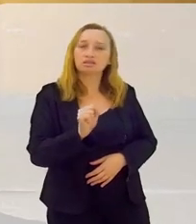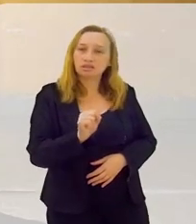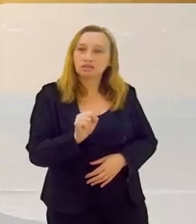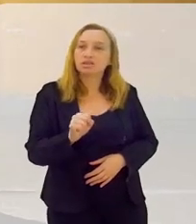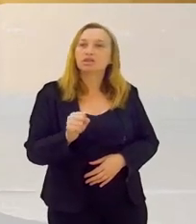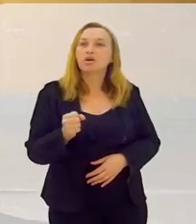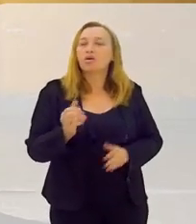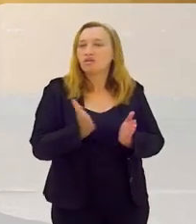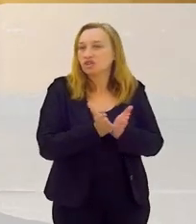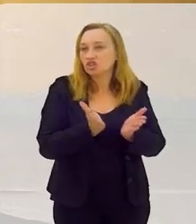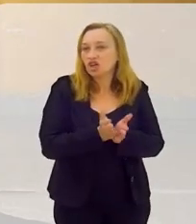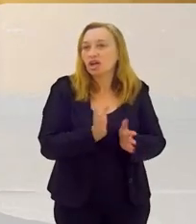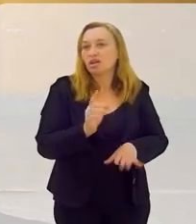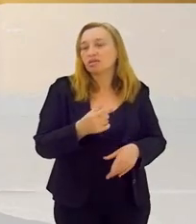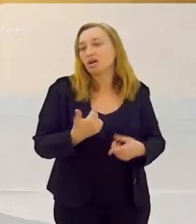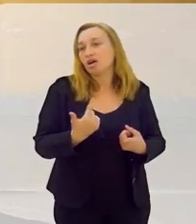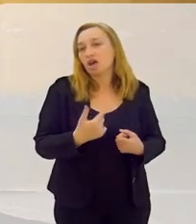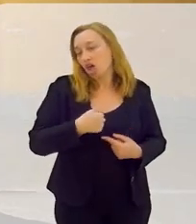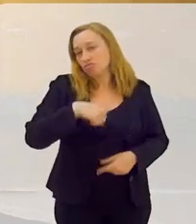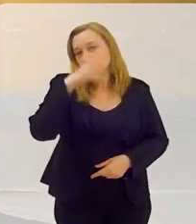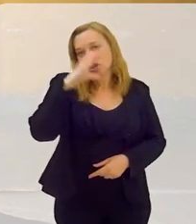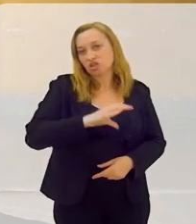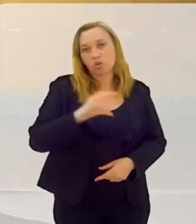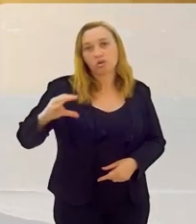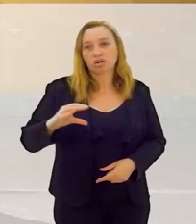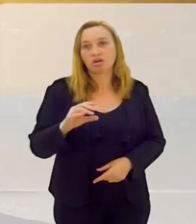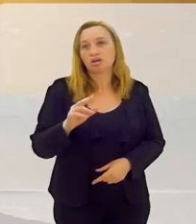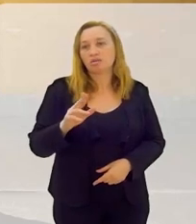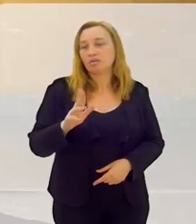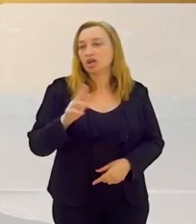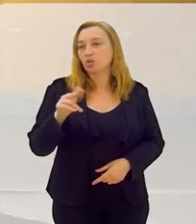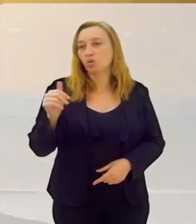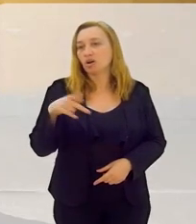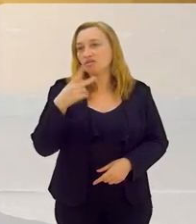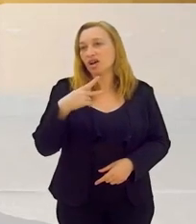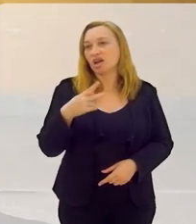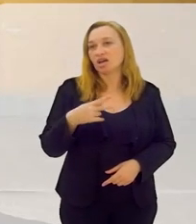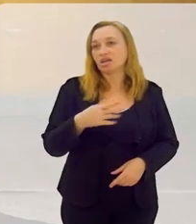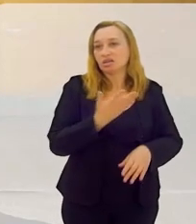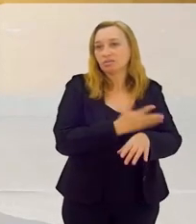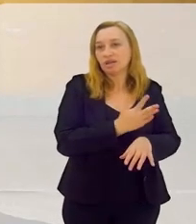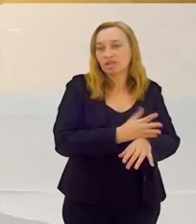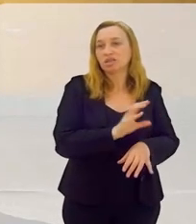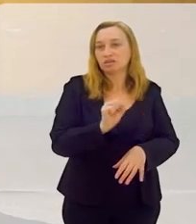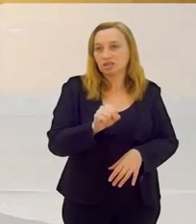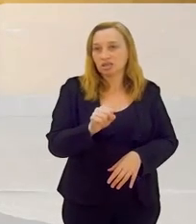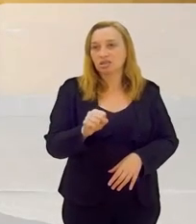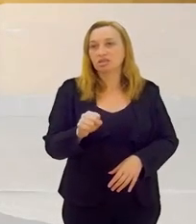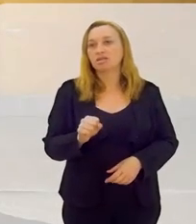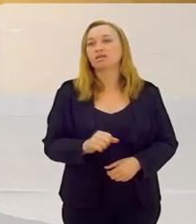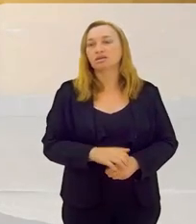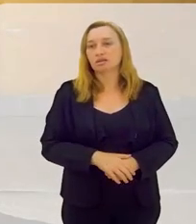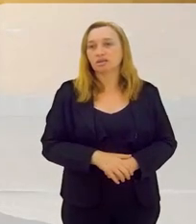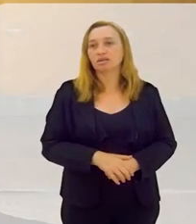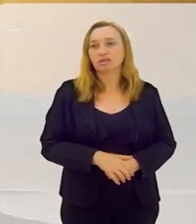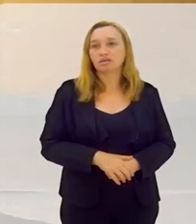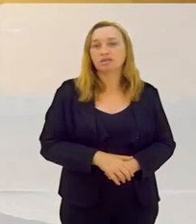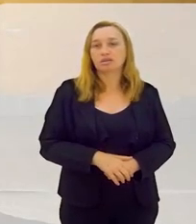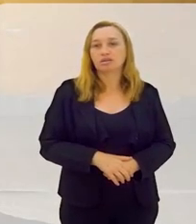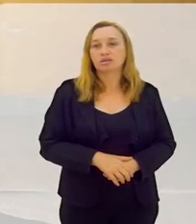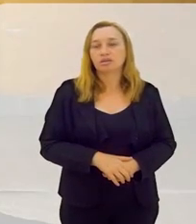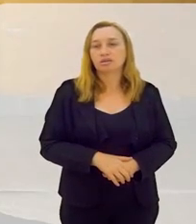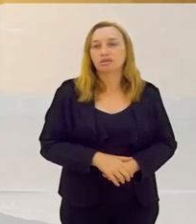católico lá e o evangélico... Justamente, porque assim, ah, sou católico. Mas eu fiz de conta que levou. praticante? Opa, está aqui, certo, está aqui,